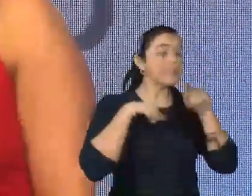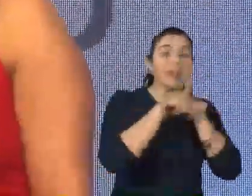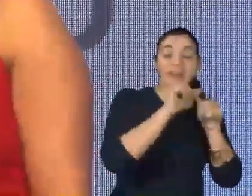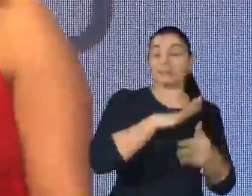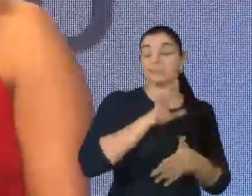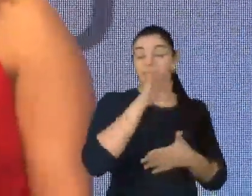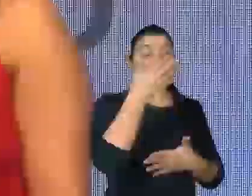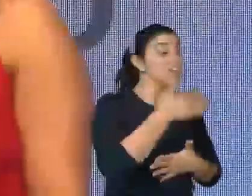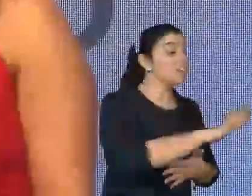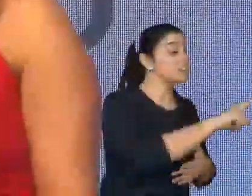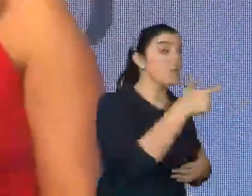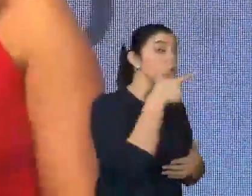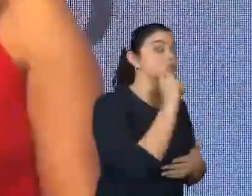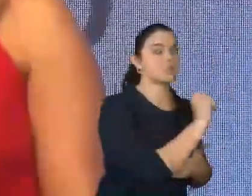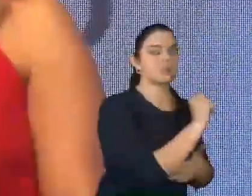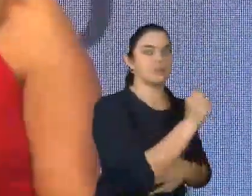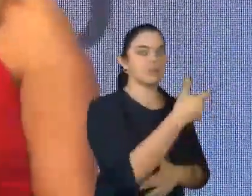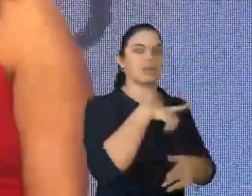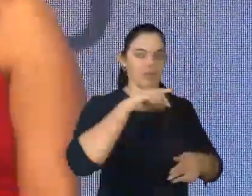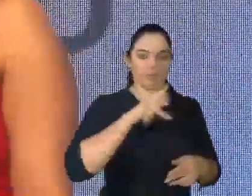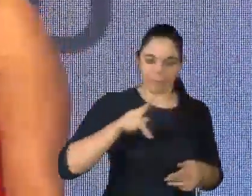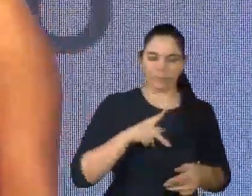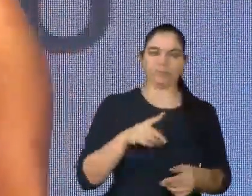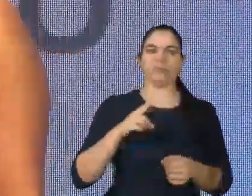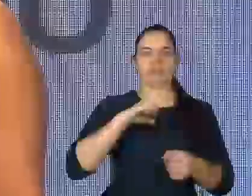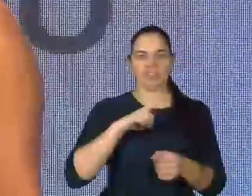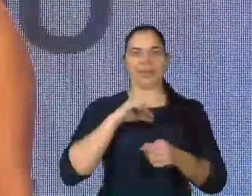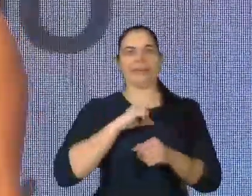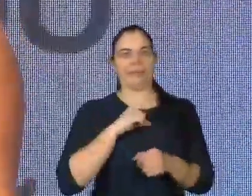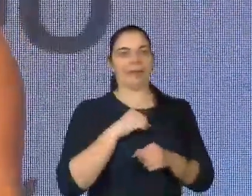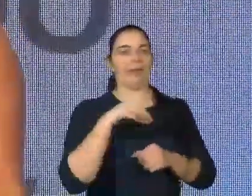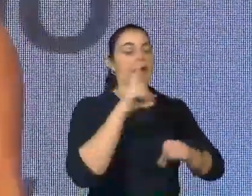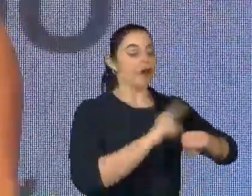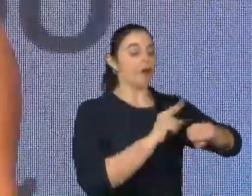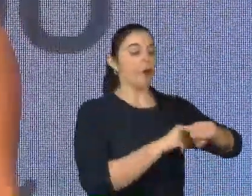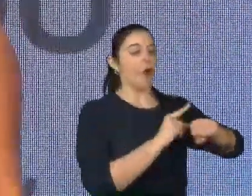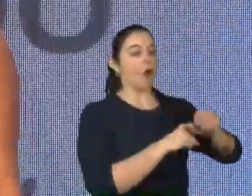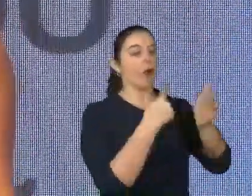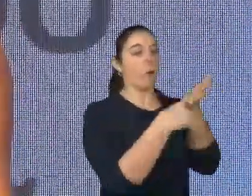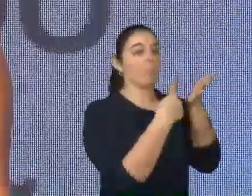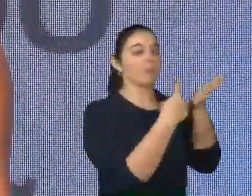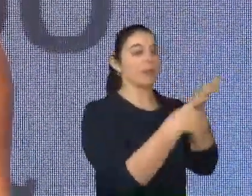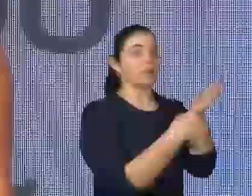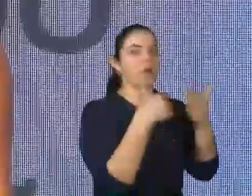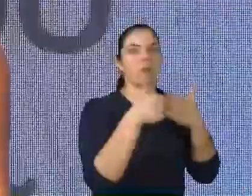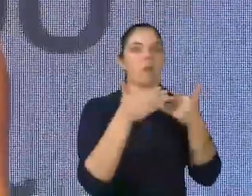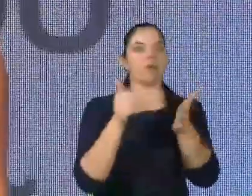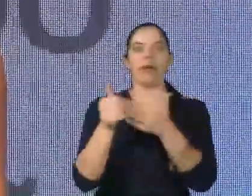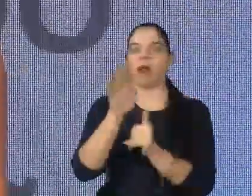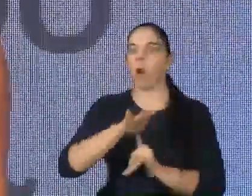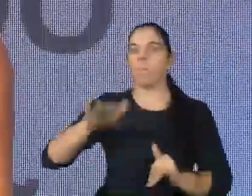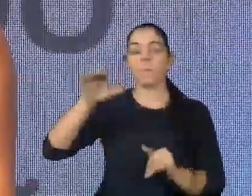acessar a aula daquele dia. E o professor agendava aulas específicas para o aluno, qualquer aluno que